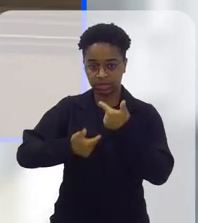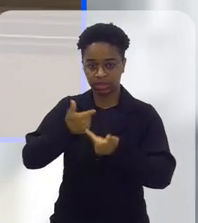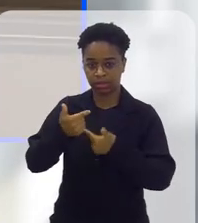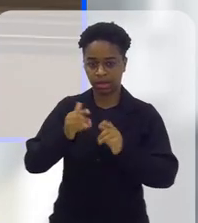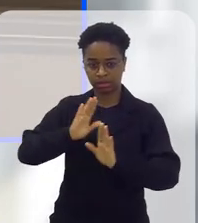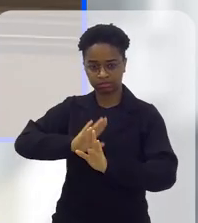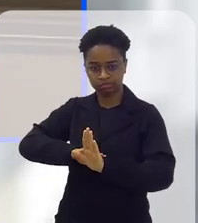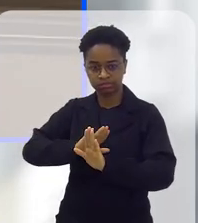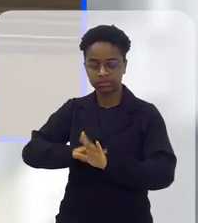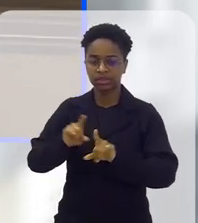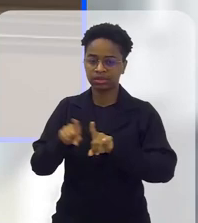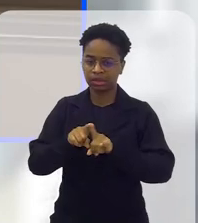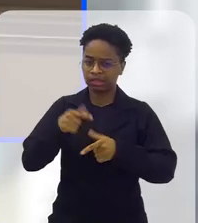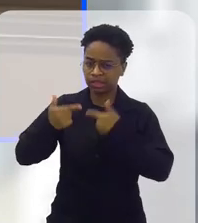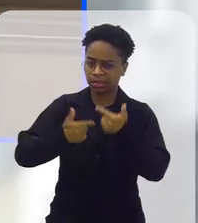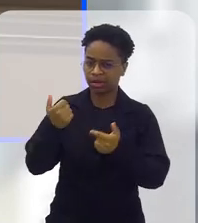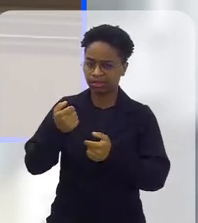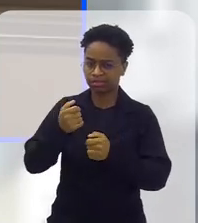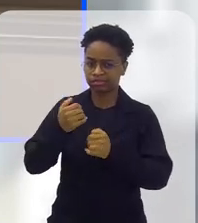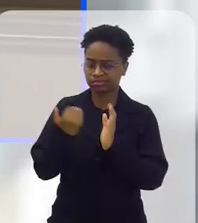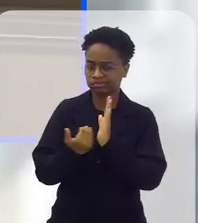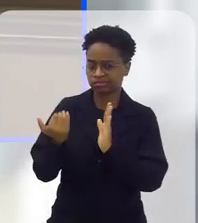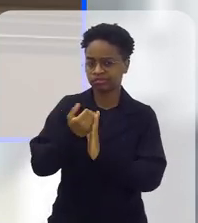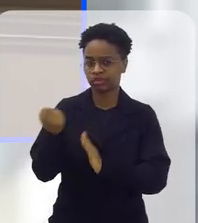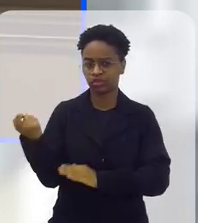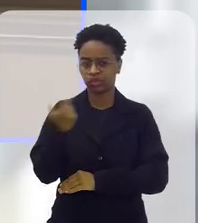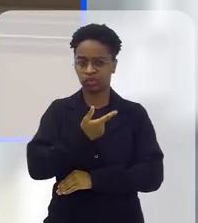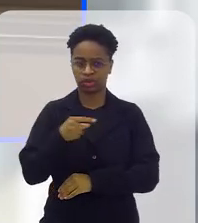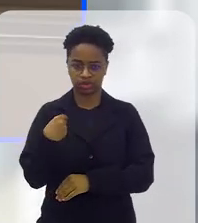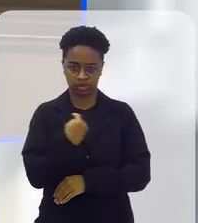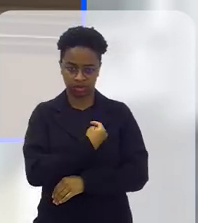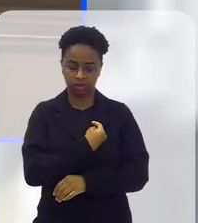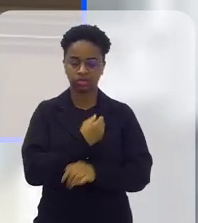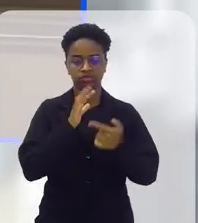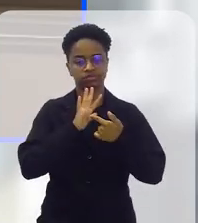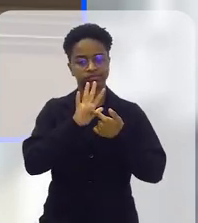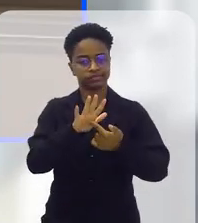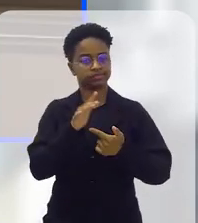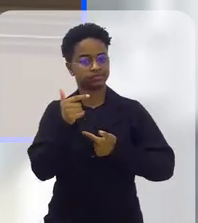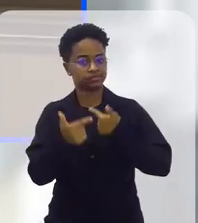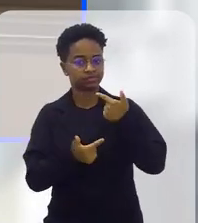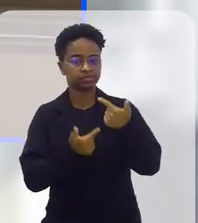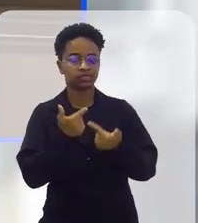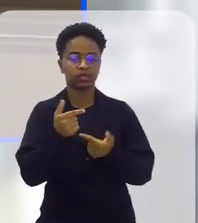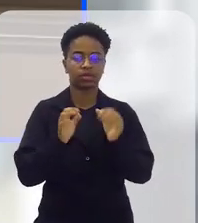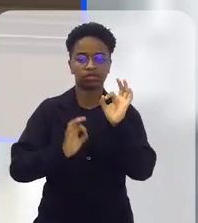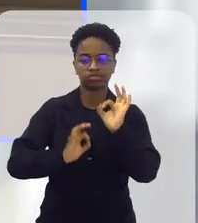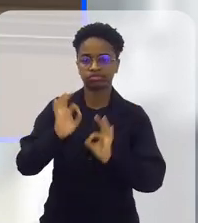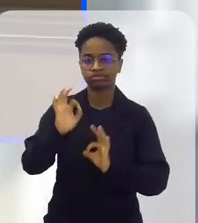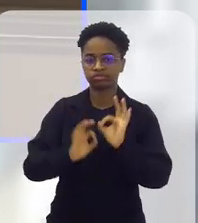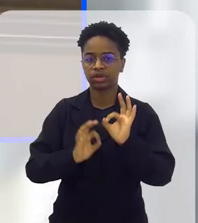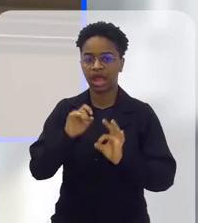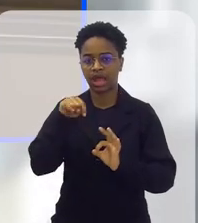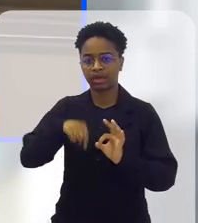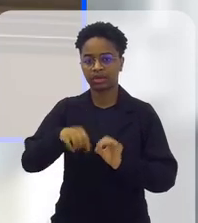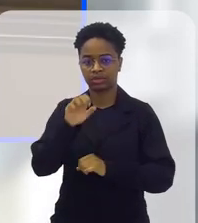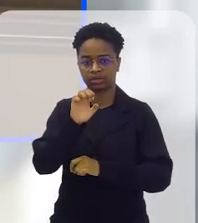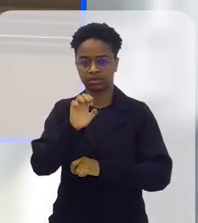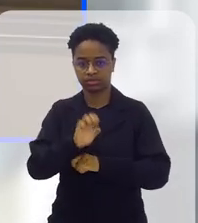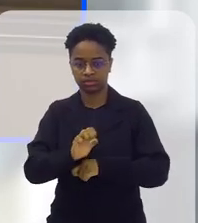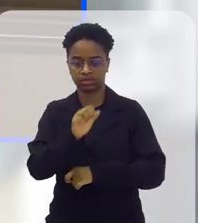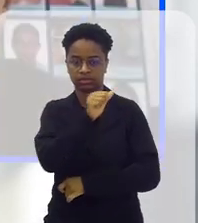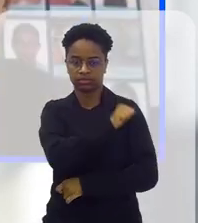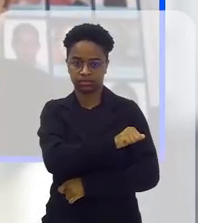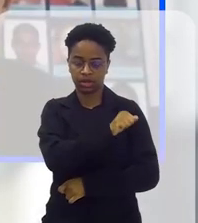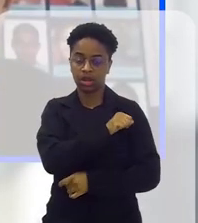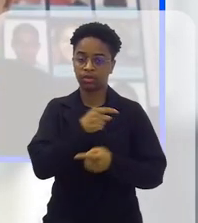atrás da cortina, né? Que trabalham mais do que a gente, transmitindo aqui todo o trabalho que é feito no nosso estado do Rio